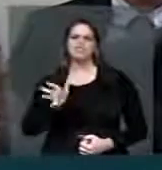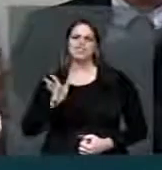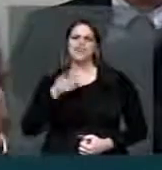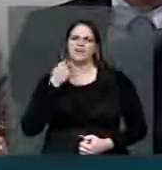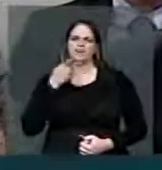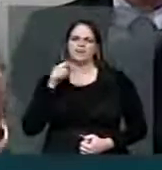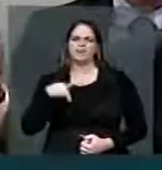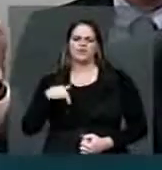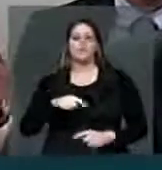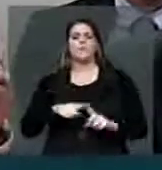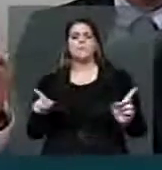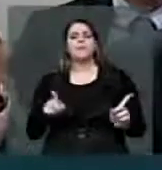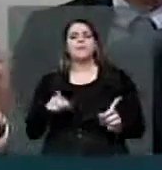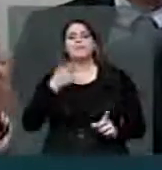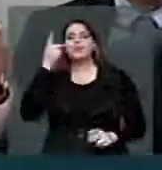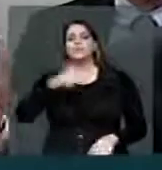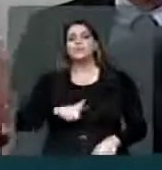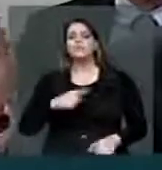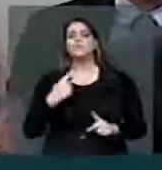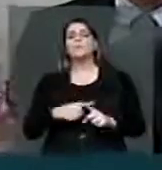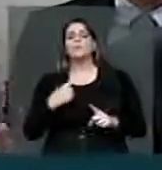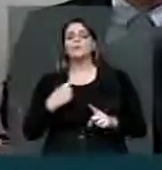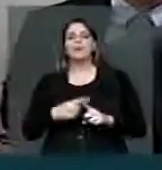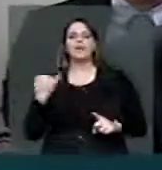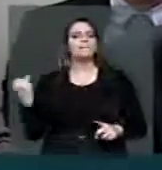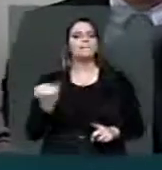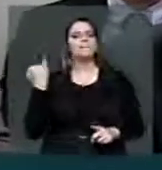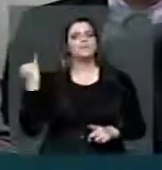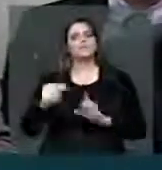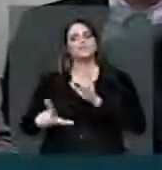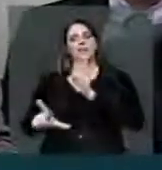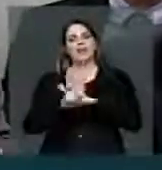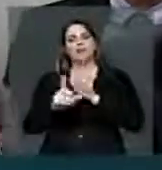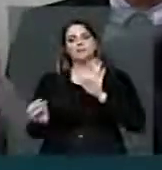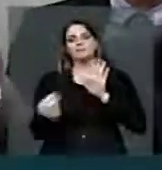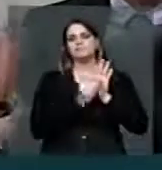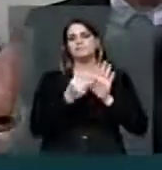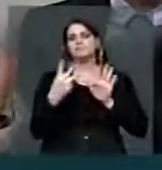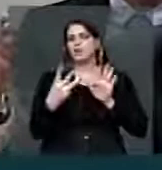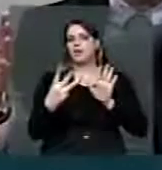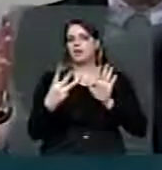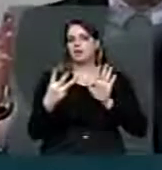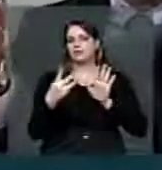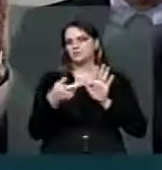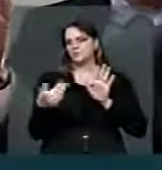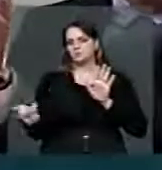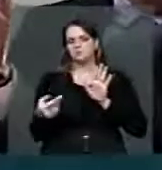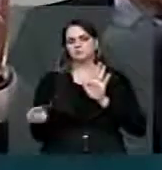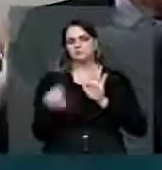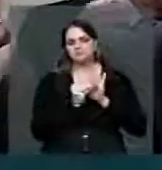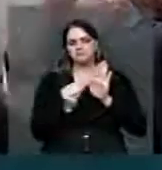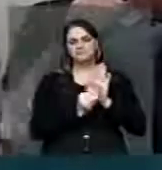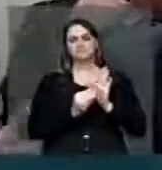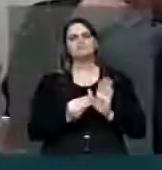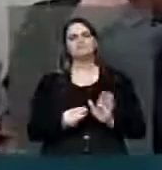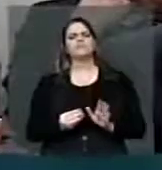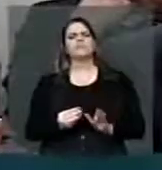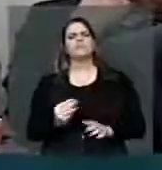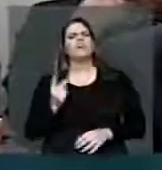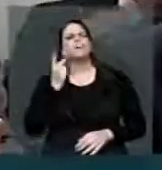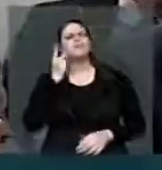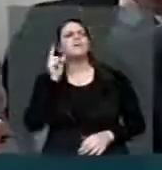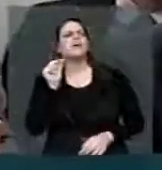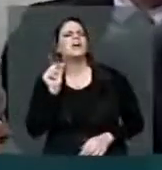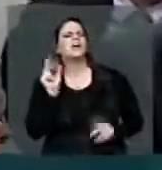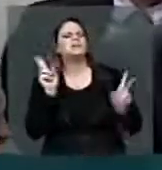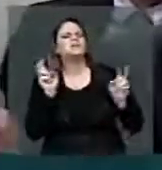por que é importante ter uma lei que trate desses três pilares. Para que não se diga, bom, mas para que fazer uma lei sobre